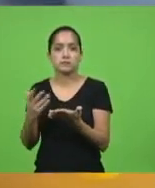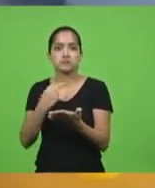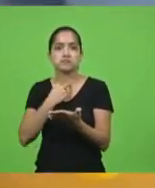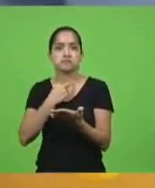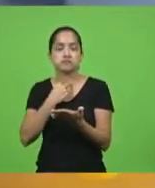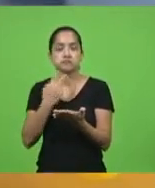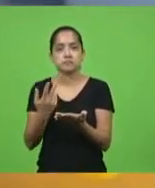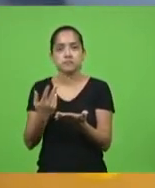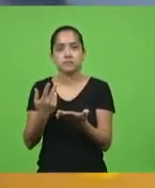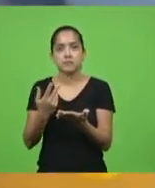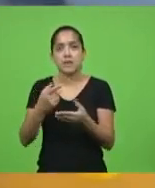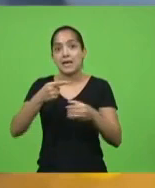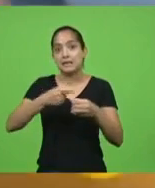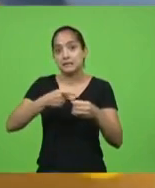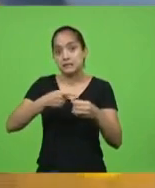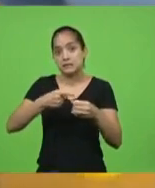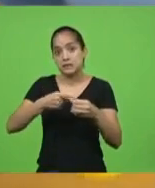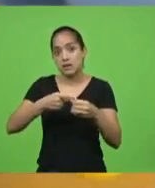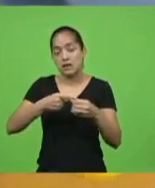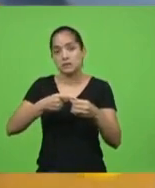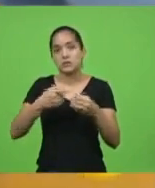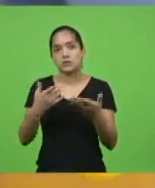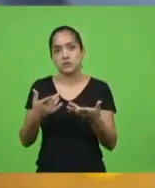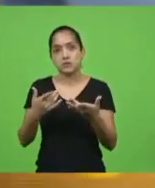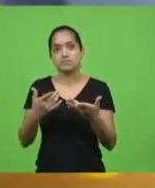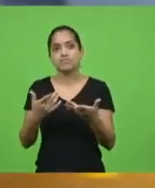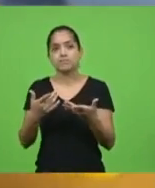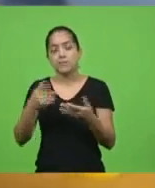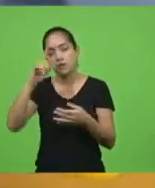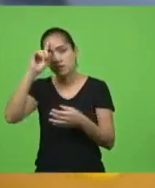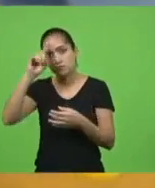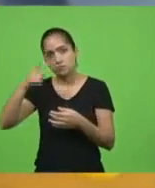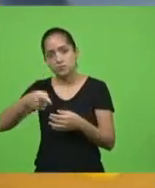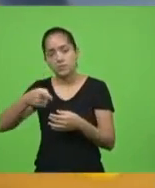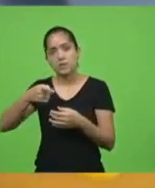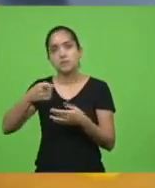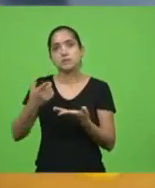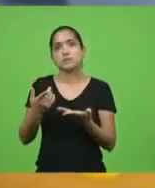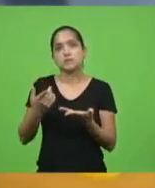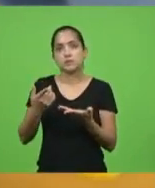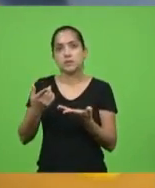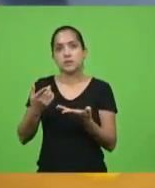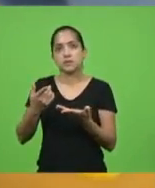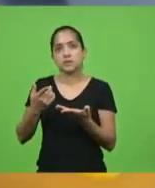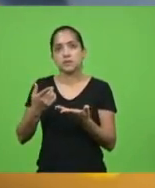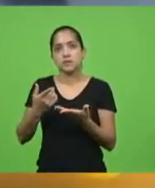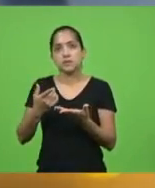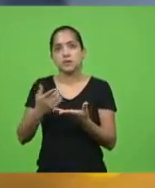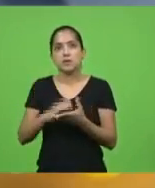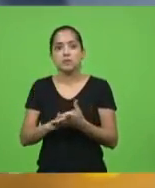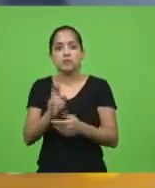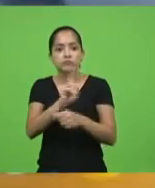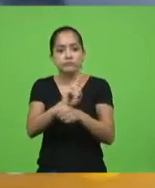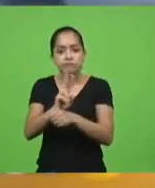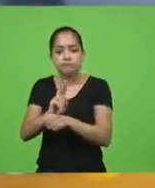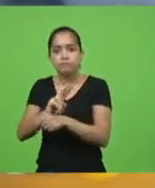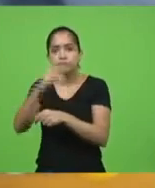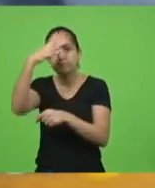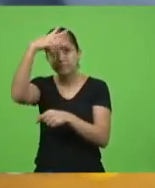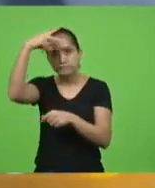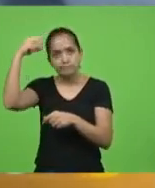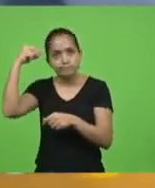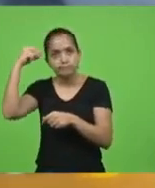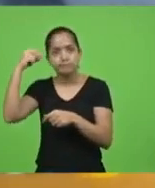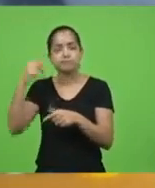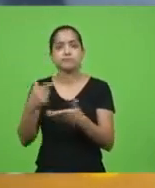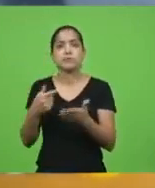A nossa cidade é uma cidade próspera. Quando eu mando o fiscal da prefeitura entrar dentro do estabelecimento que a pessoa voltou a vida toda para